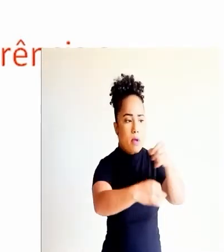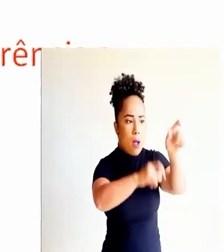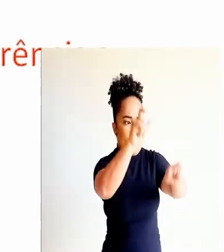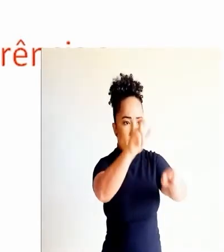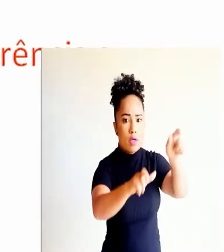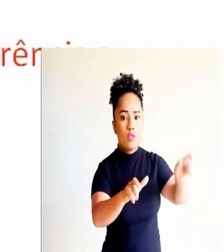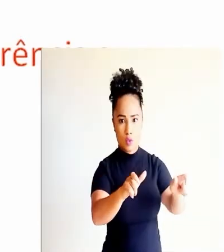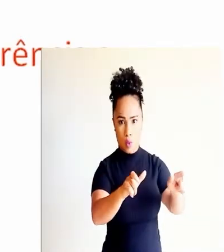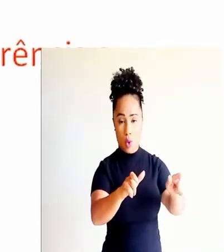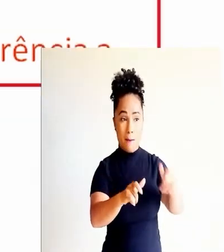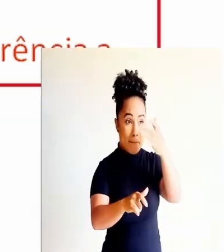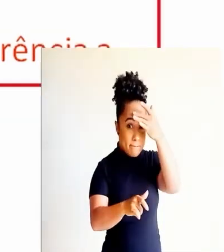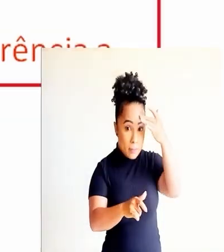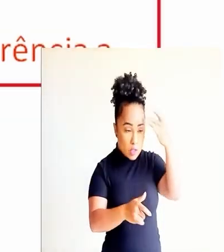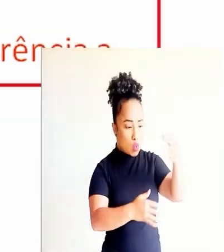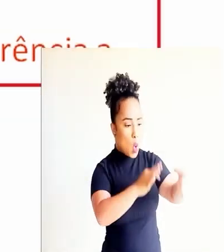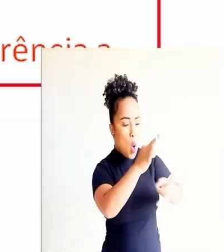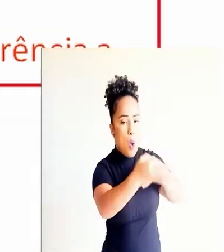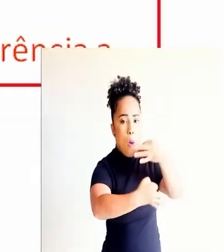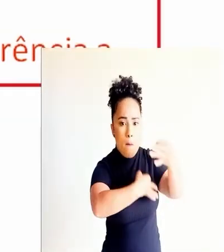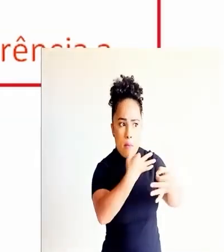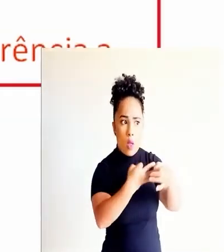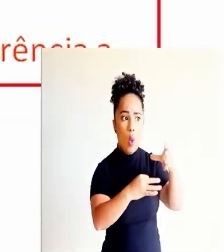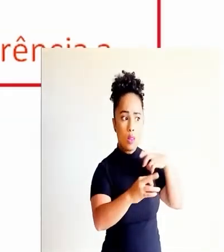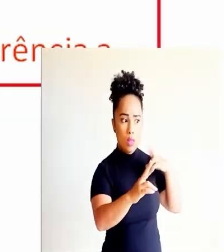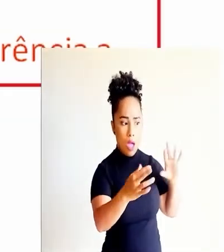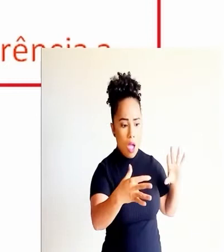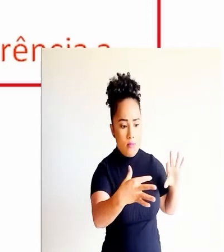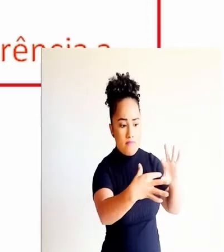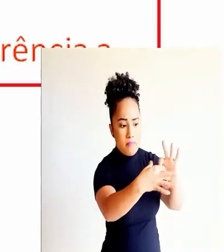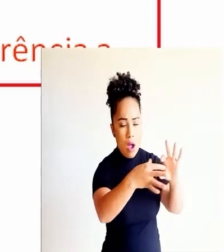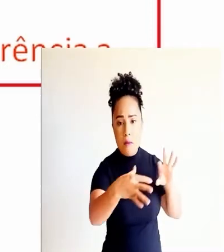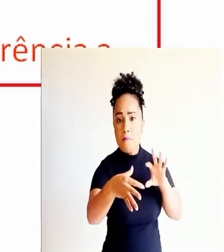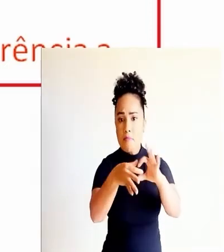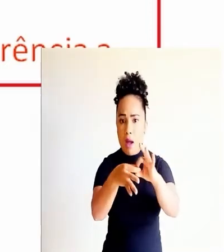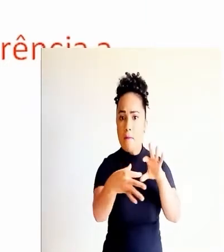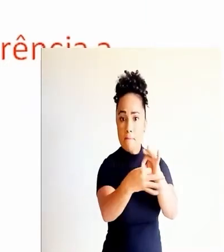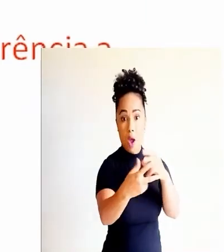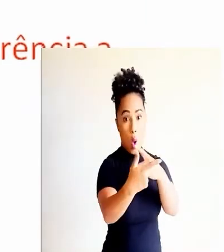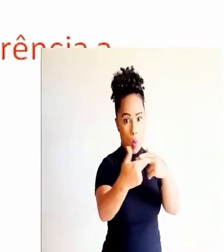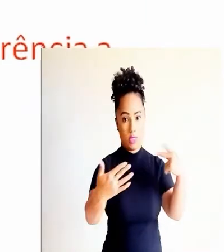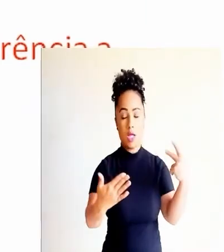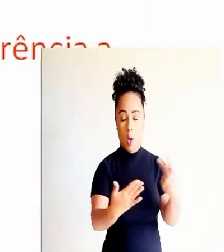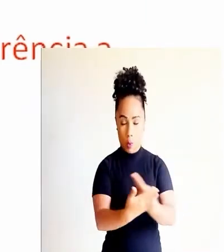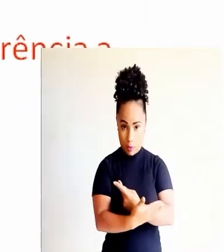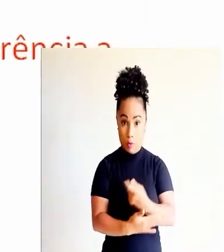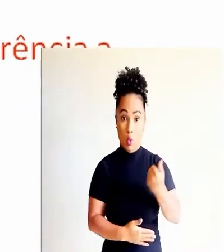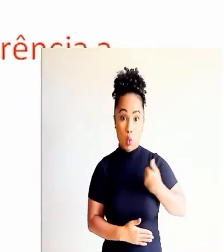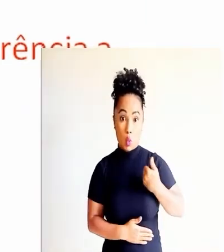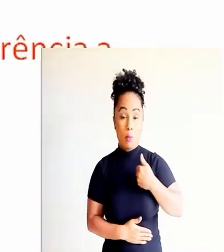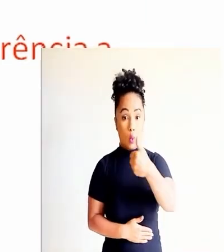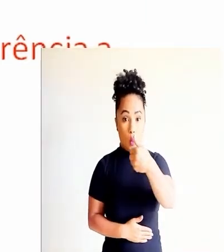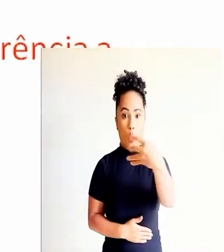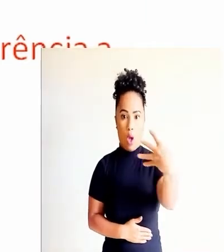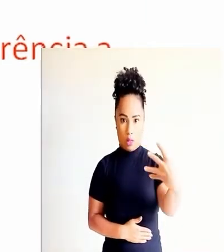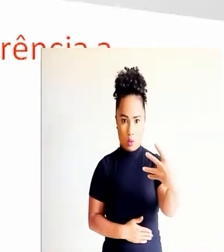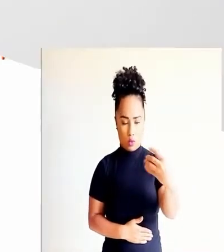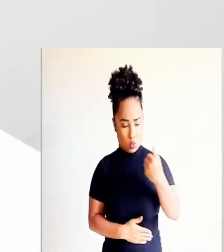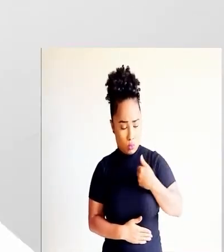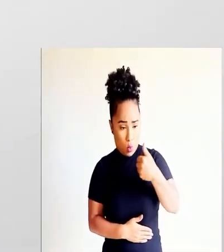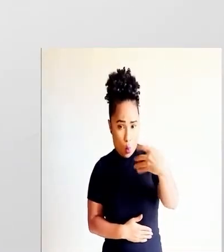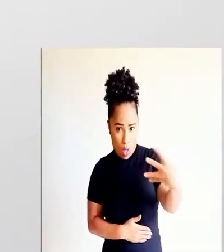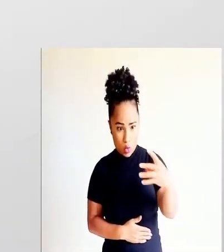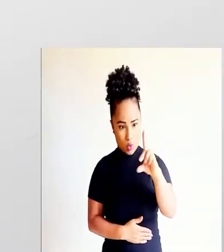pensamento, é um ponto de vista, que é relativa, que tem relação, que faz referência a esse fato. Descrito 14.